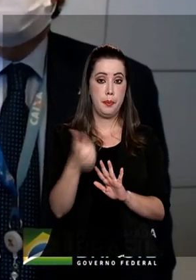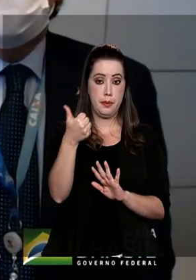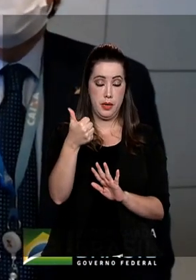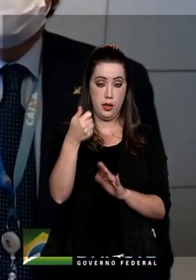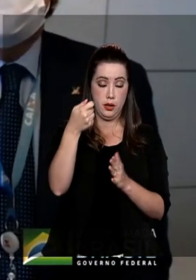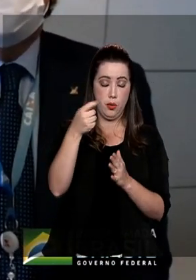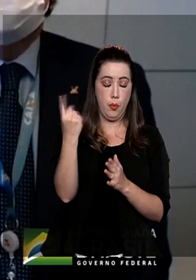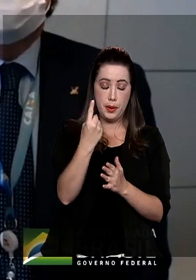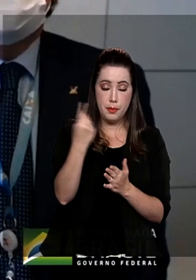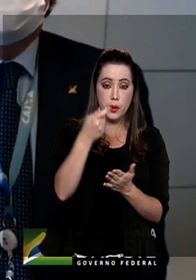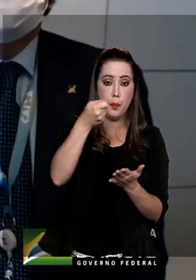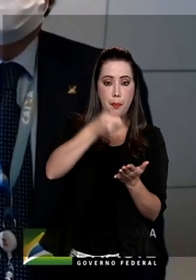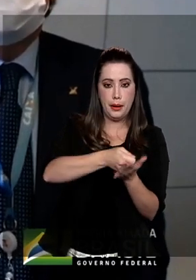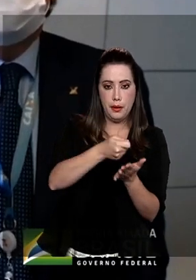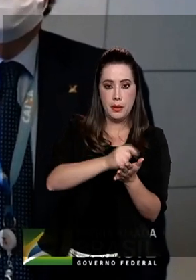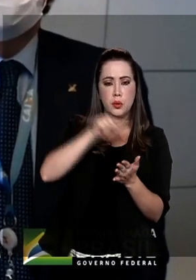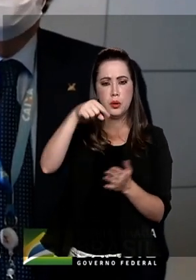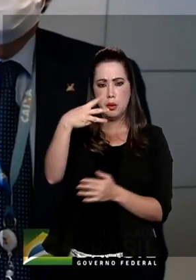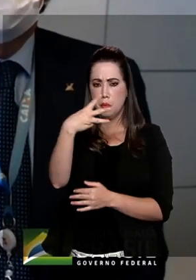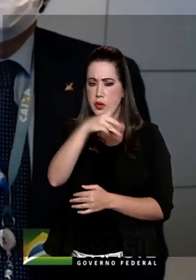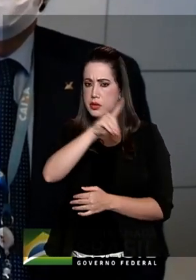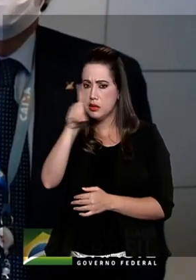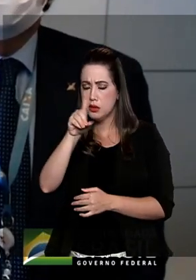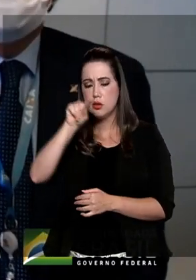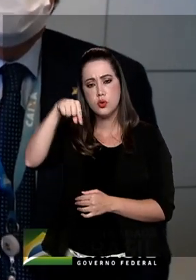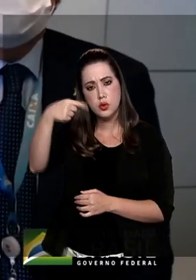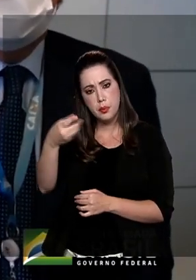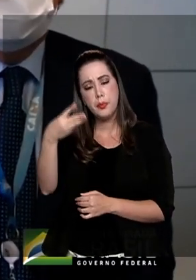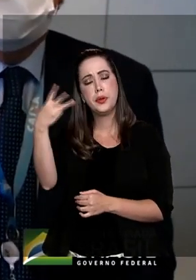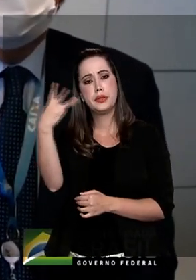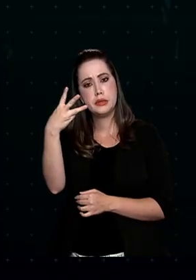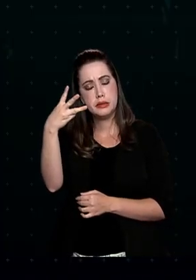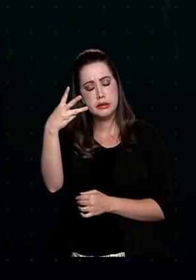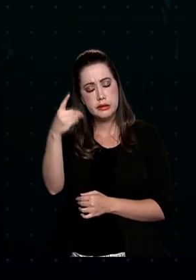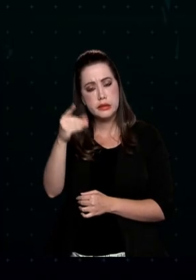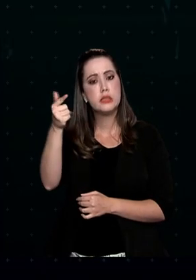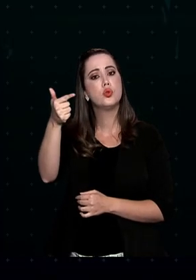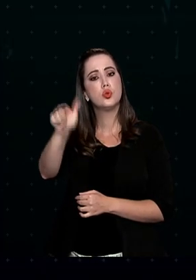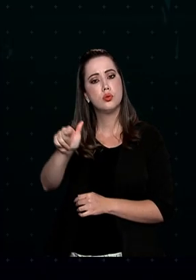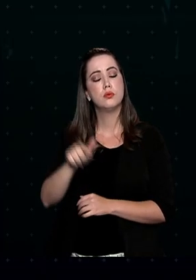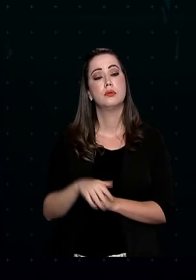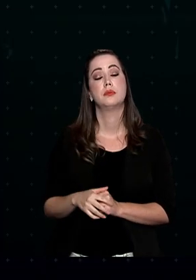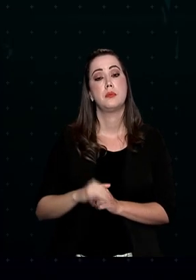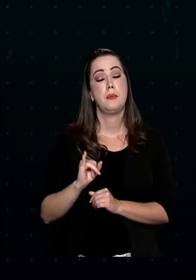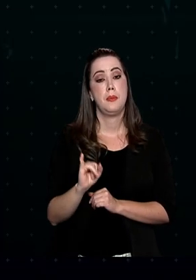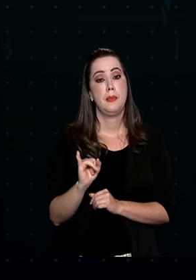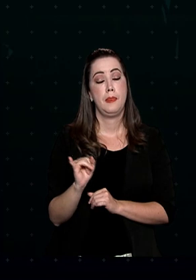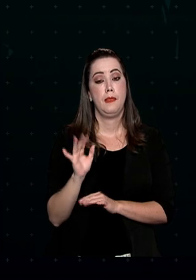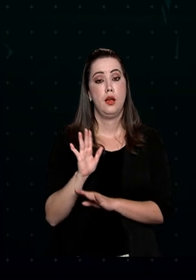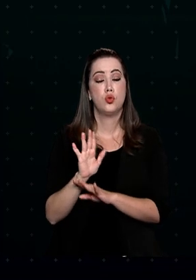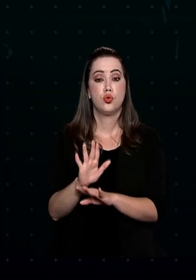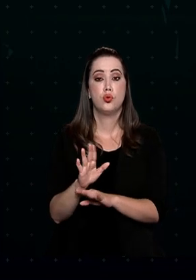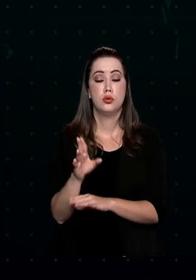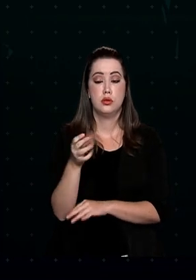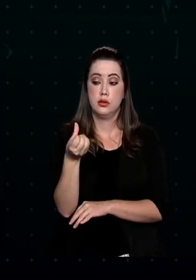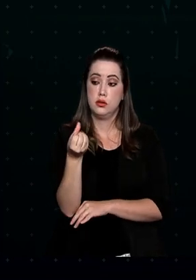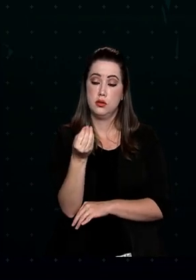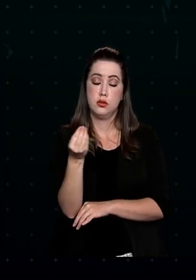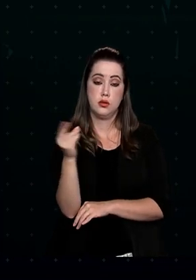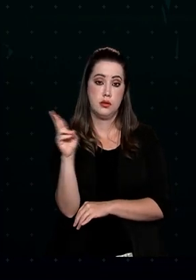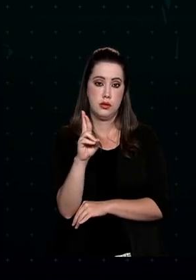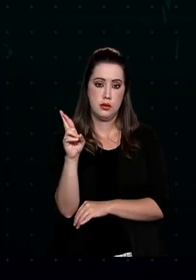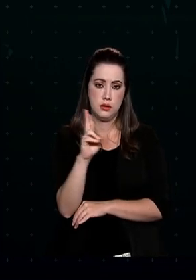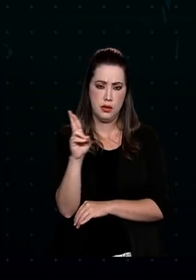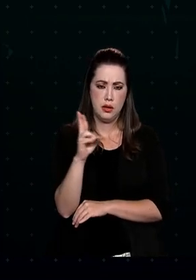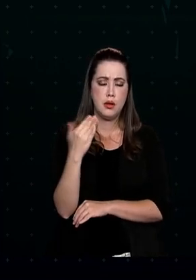parcela, a segunda recebe com 30 dias e a terceira com 30 dias posteriores. E quem recebe a ajuda de R 600 pela poupança